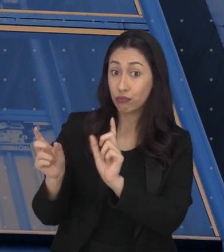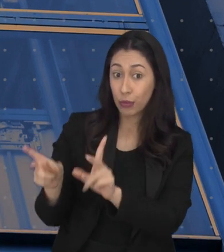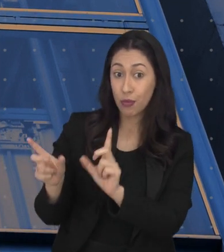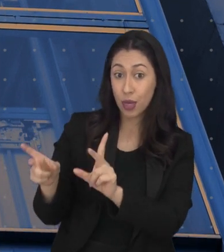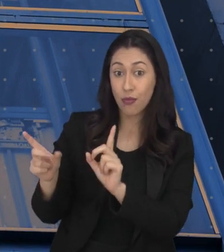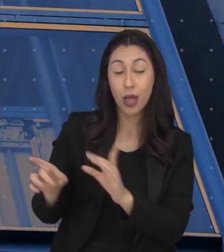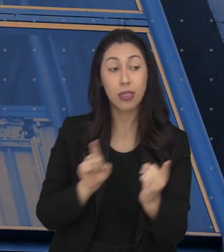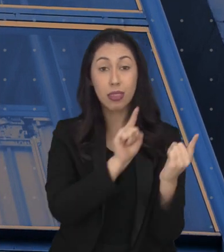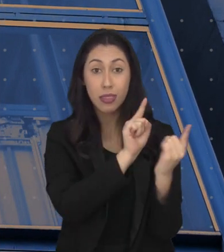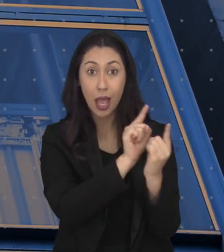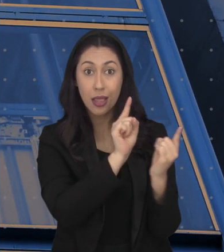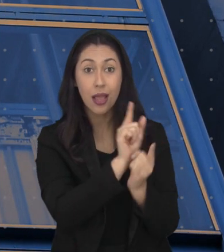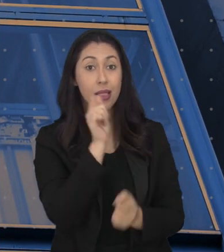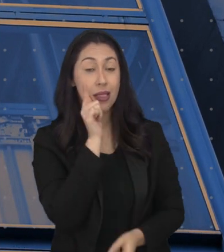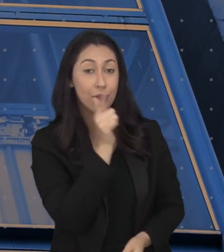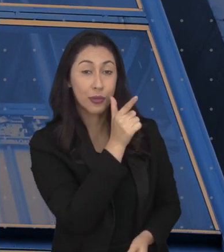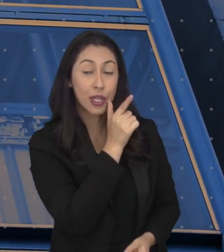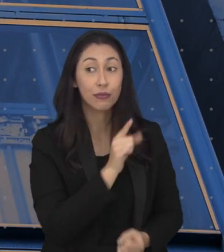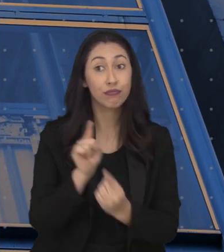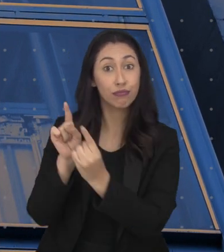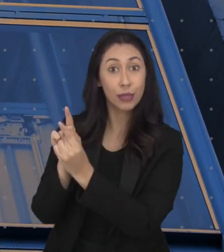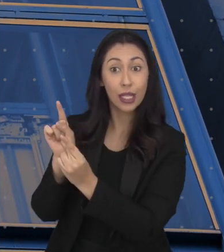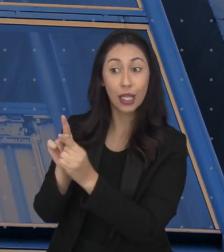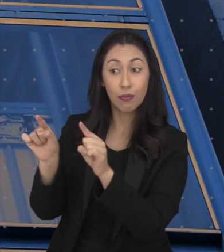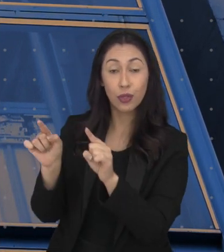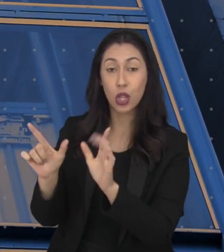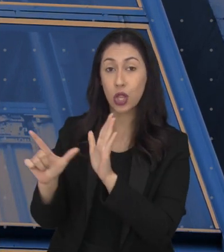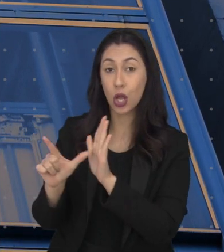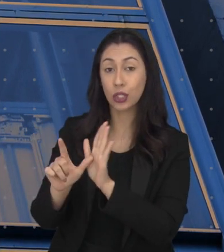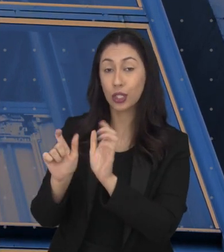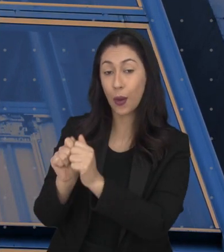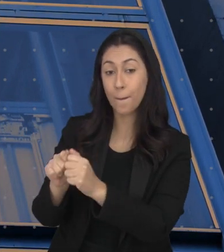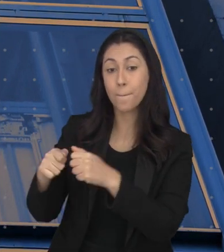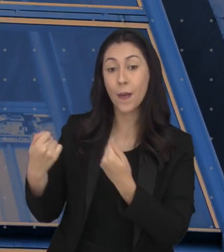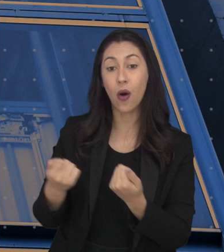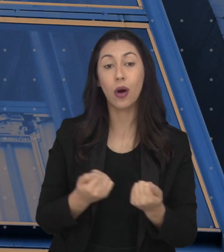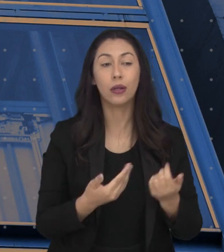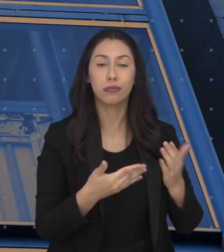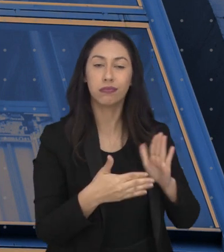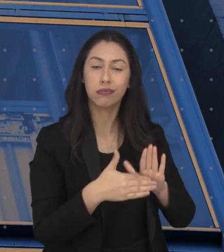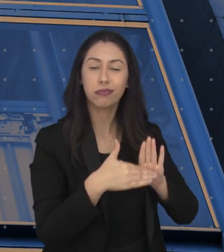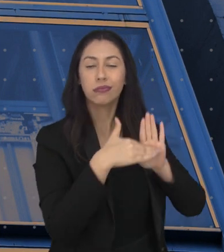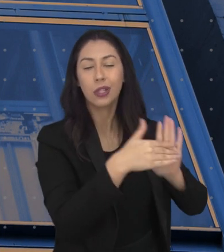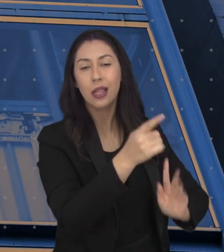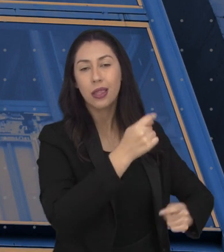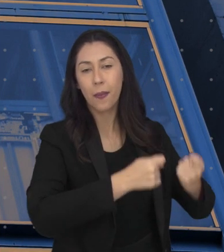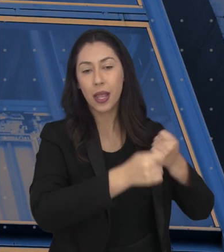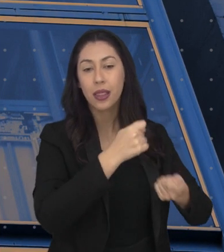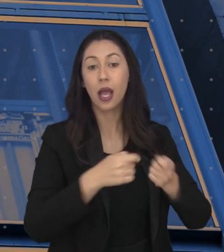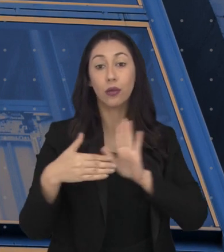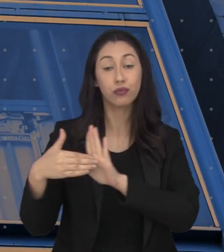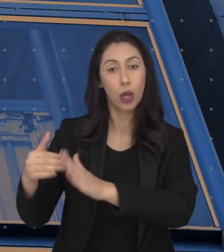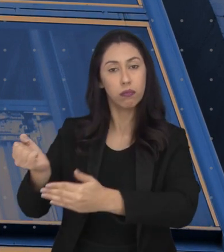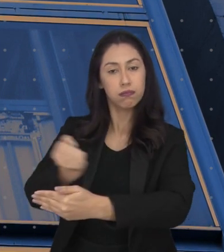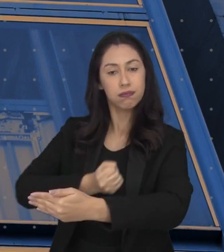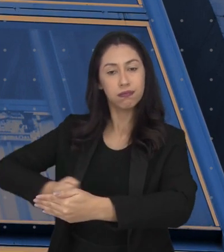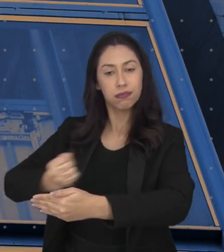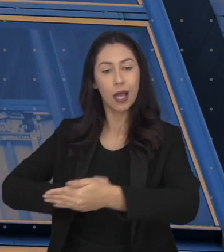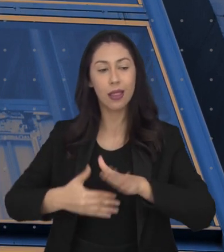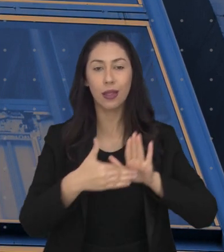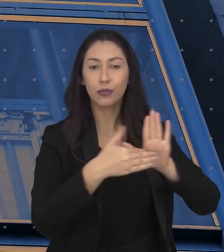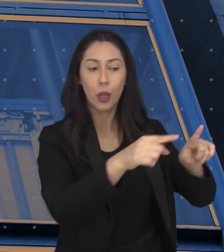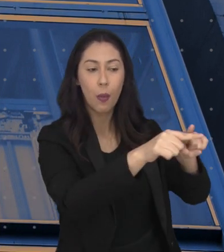de vendas, atendente de lanchonete, atendente de padaria, auxiliar administrativo, auxiliar de cozinha,